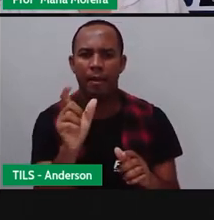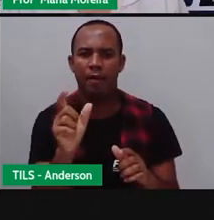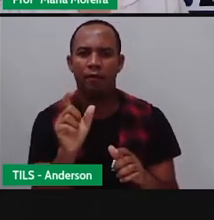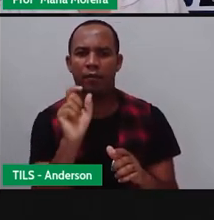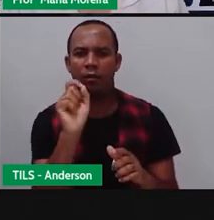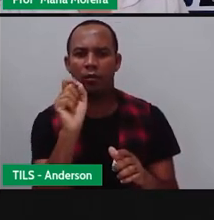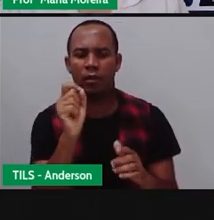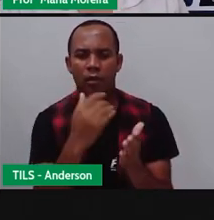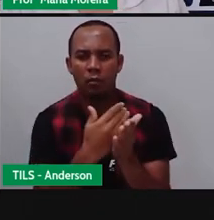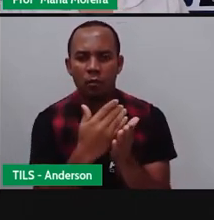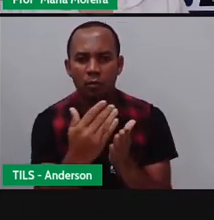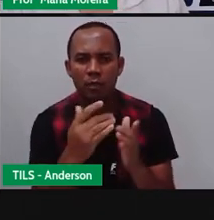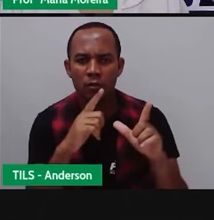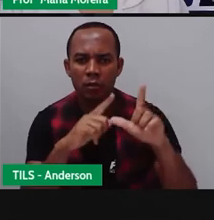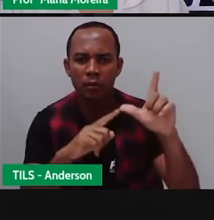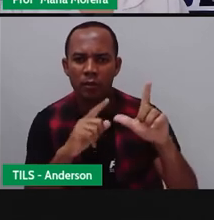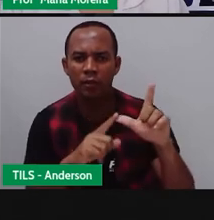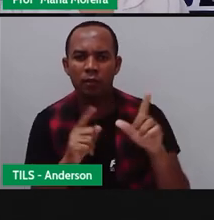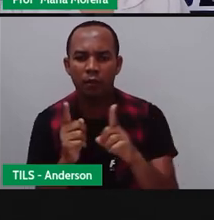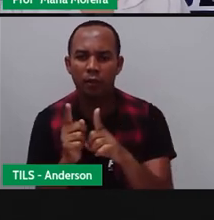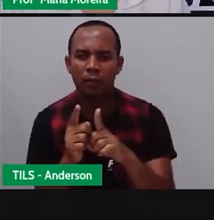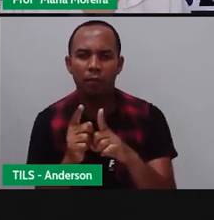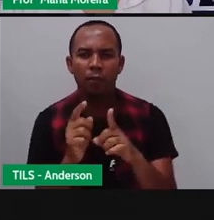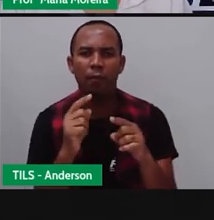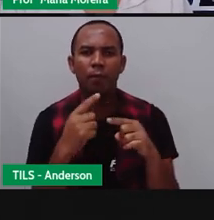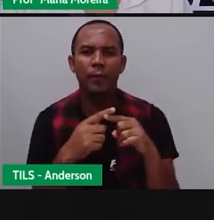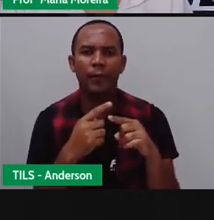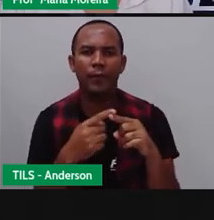foram iniciadas com letras maiúsculas, né?